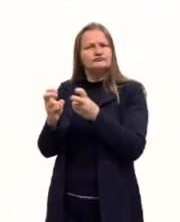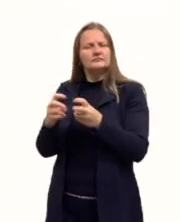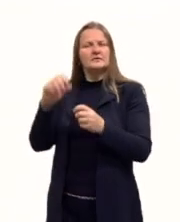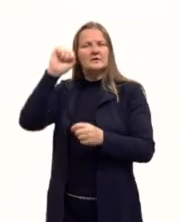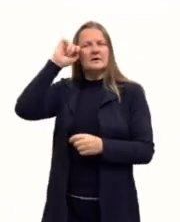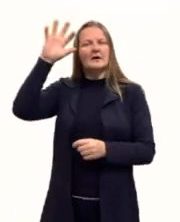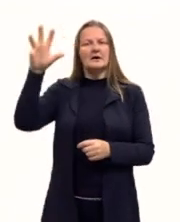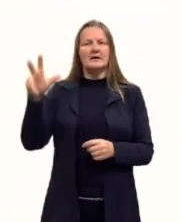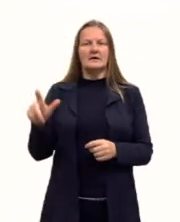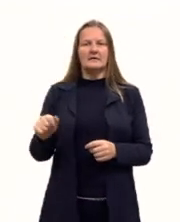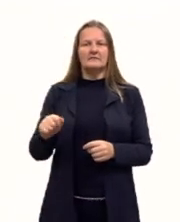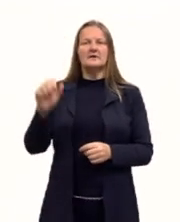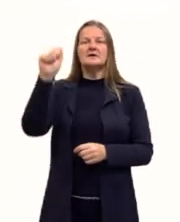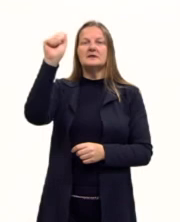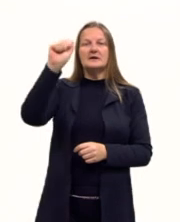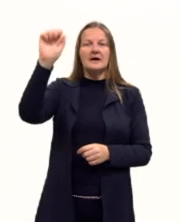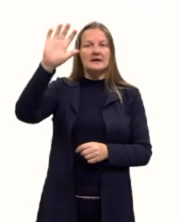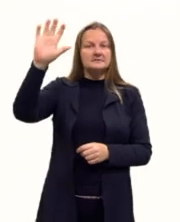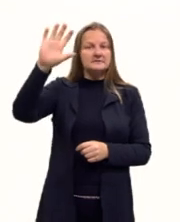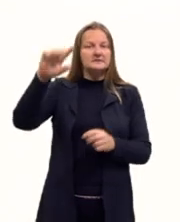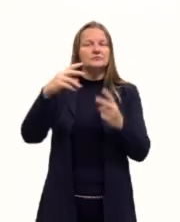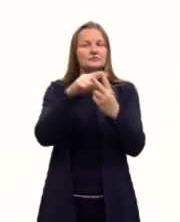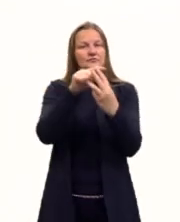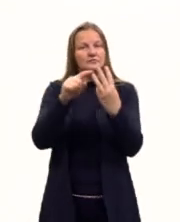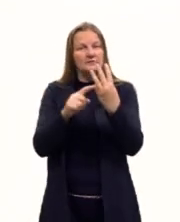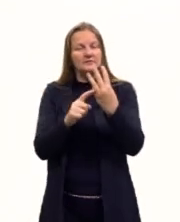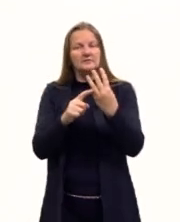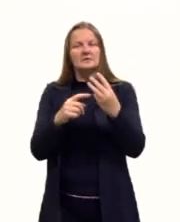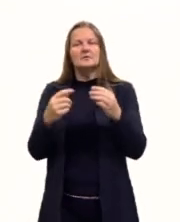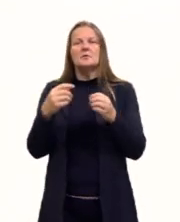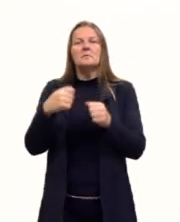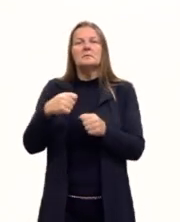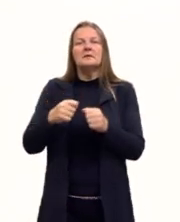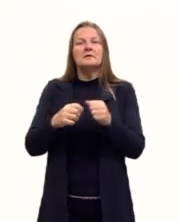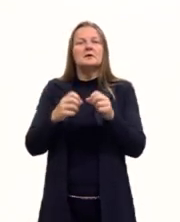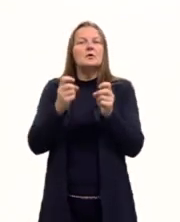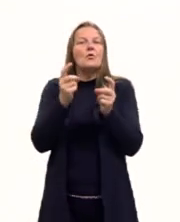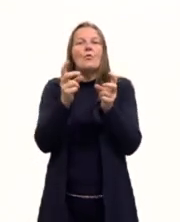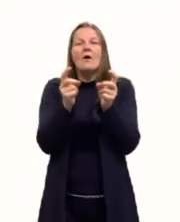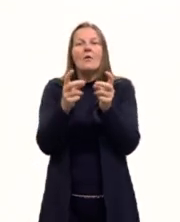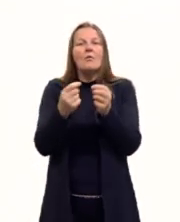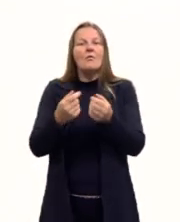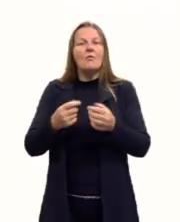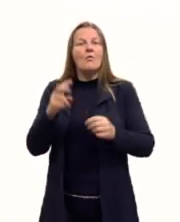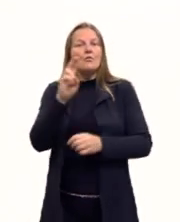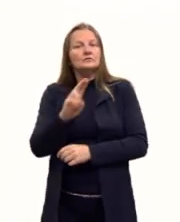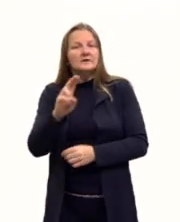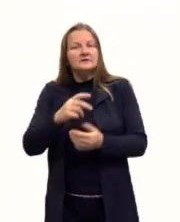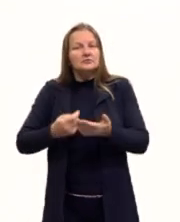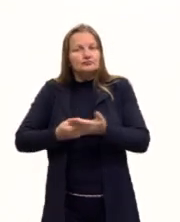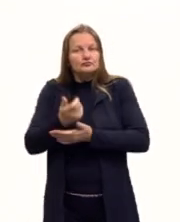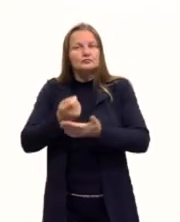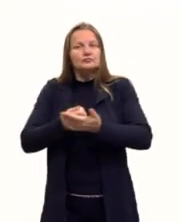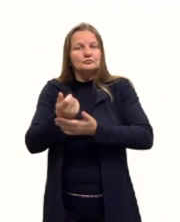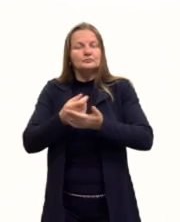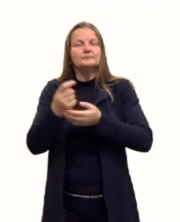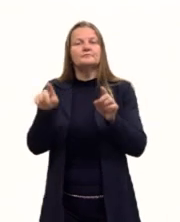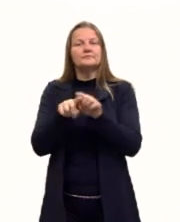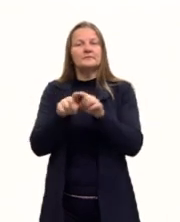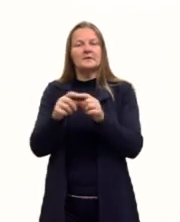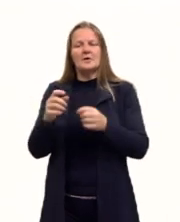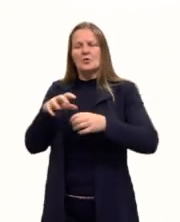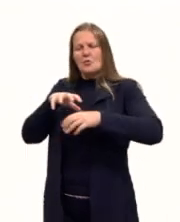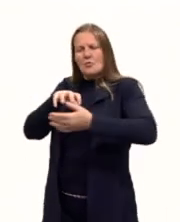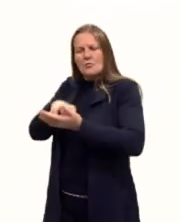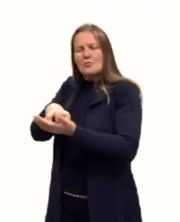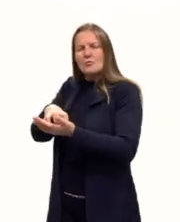África, na Ásia e na Oceania, que eles também virassem mercado consumidor. Então, eles dominavam aquele país para